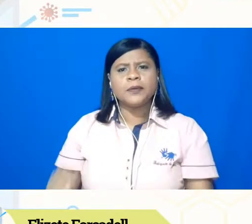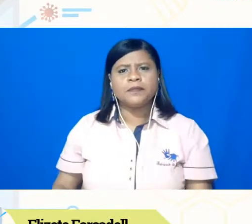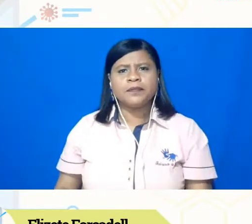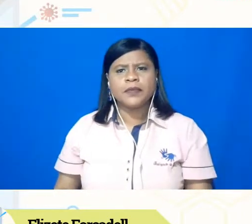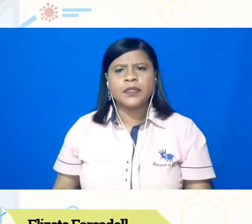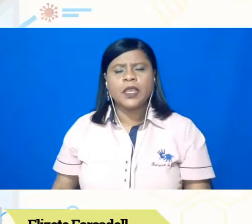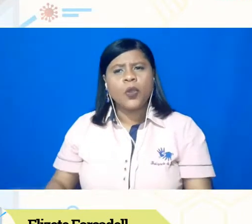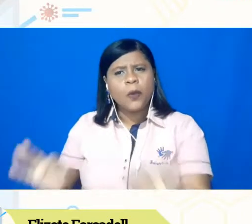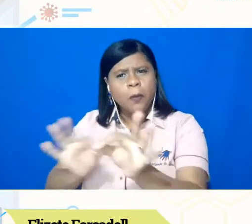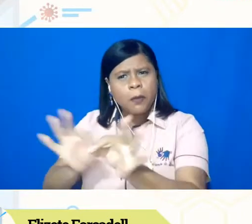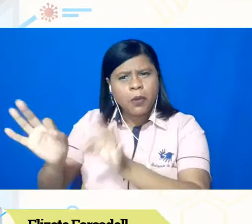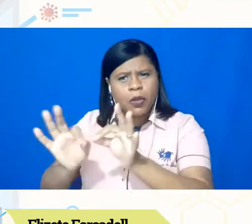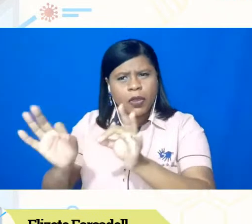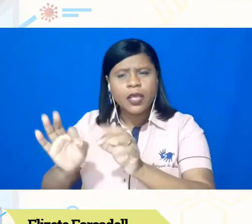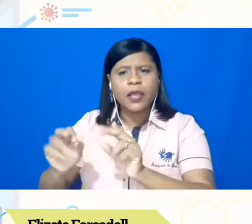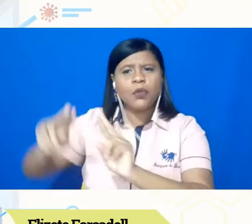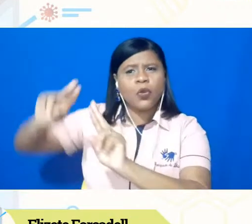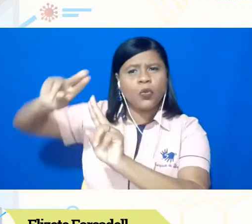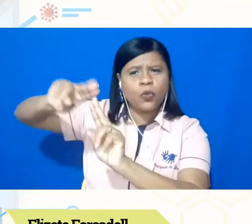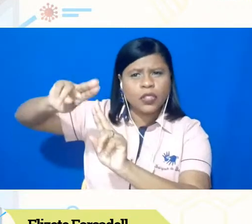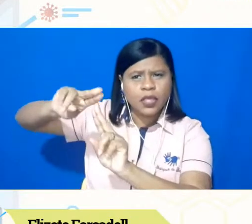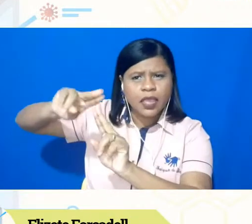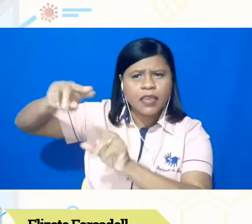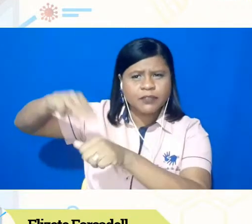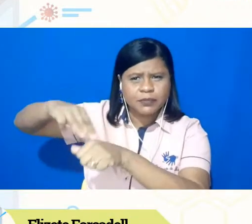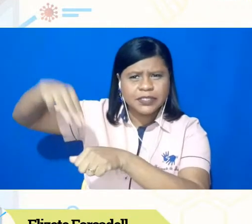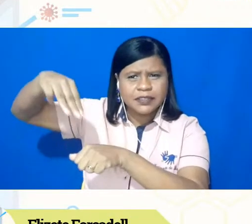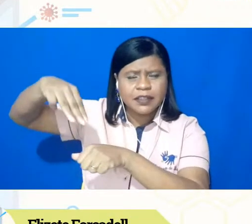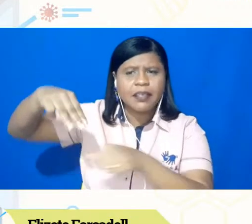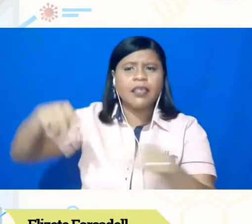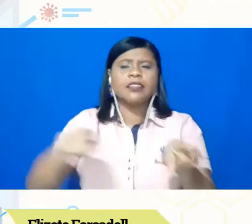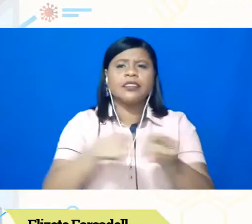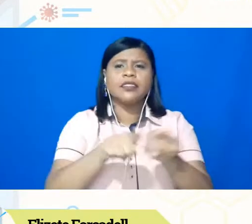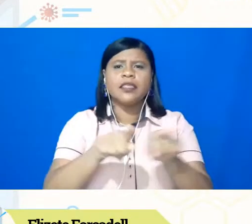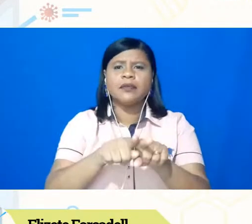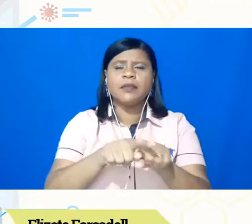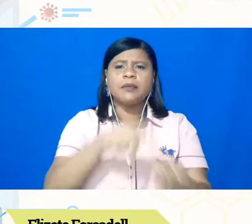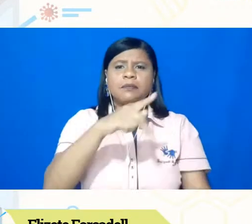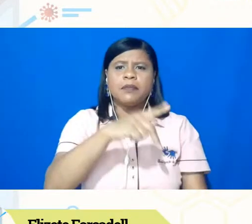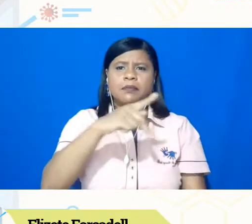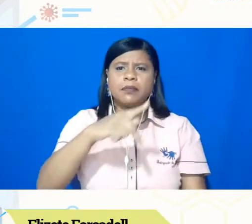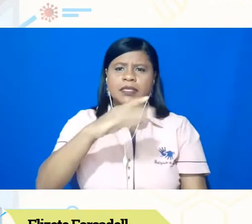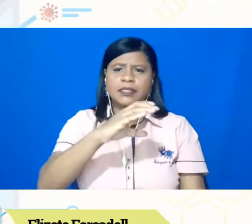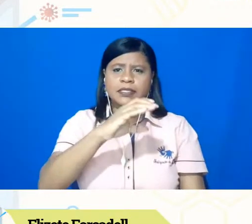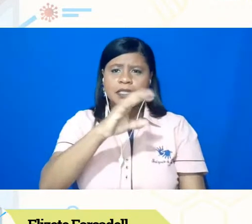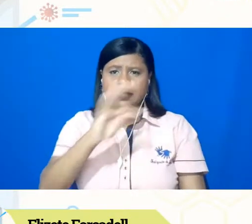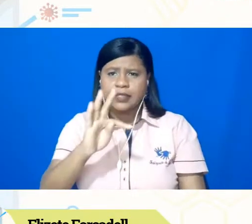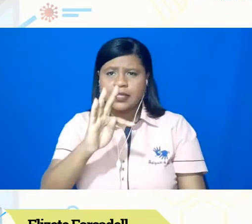UTFPR, que eu comentei há pouco, o PPCT, da Unicamp,